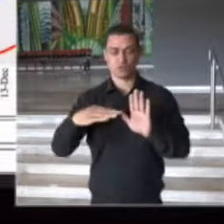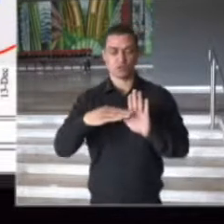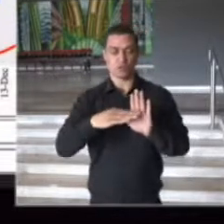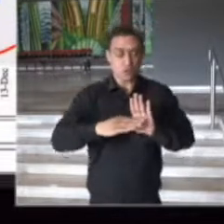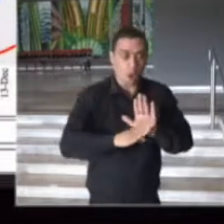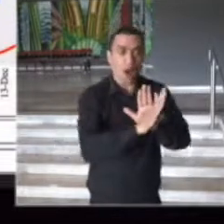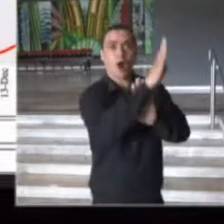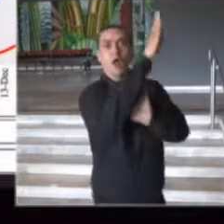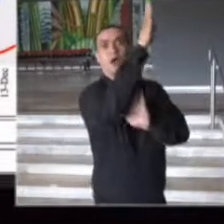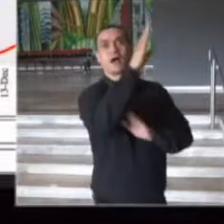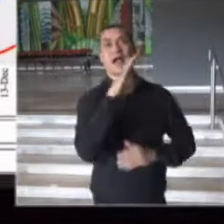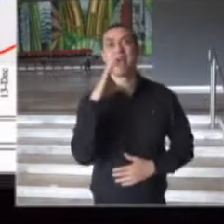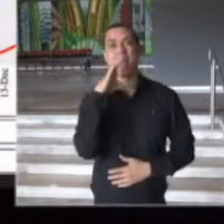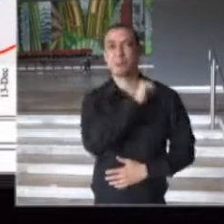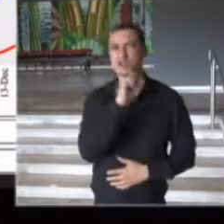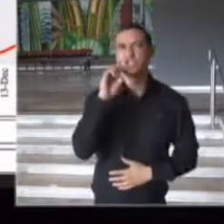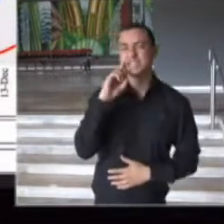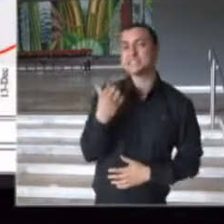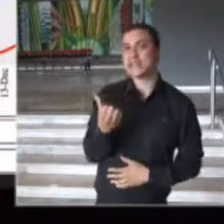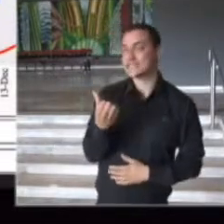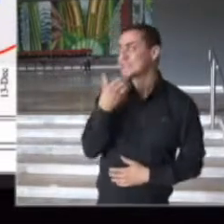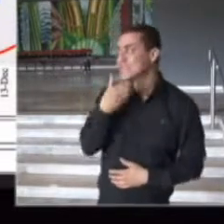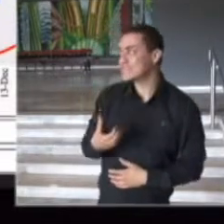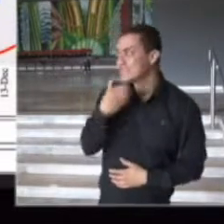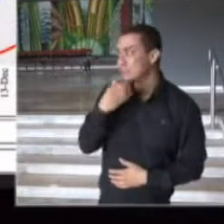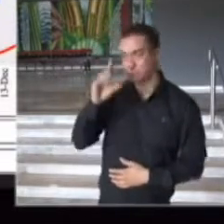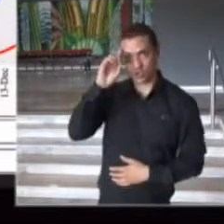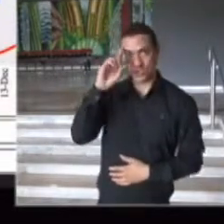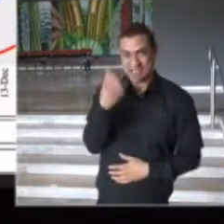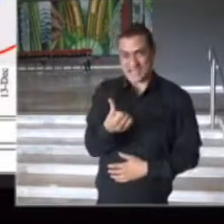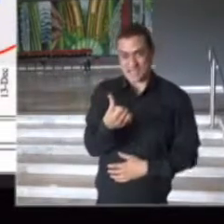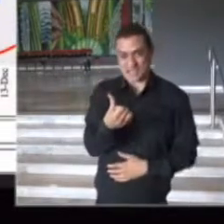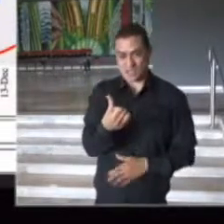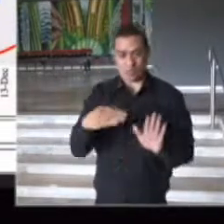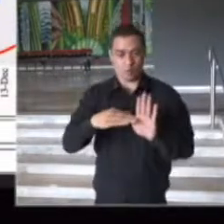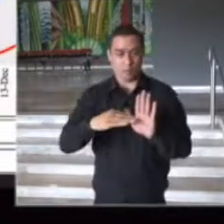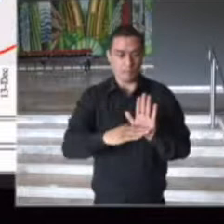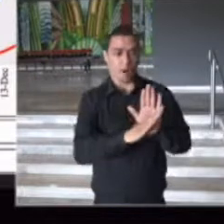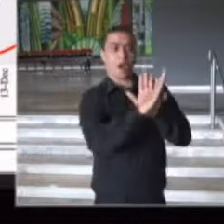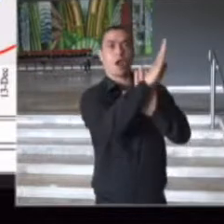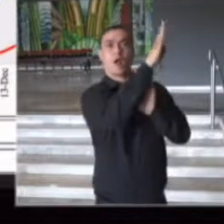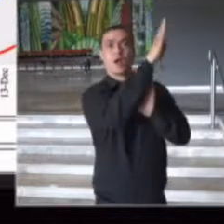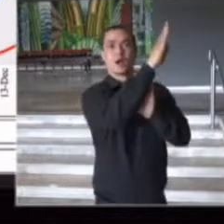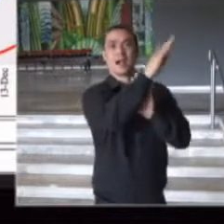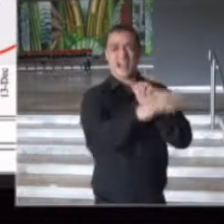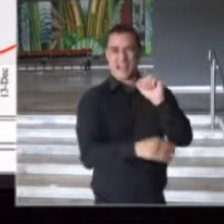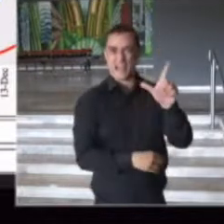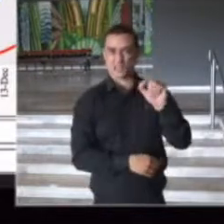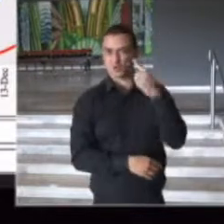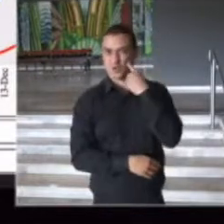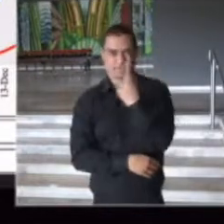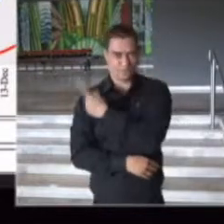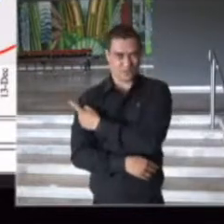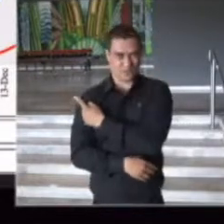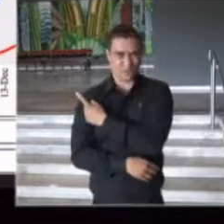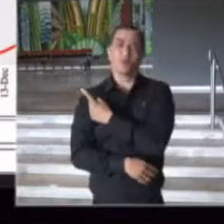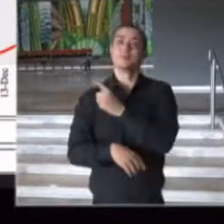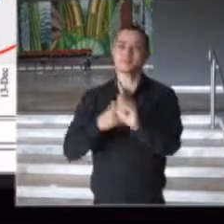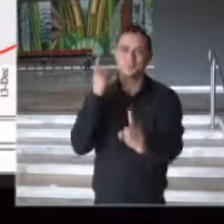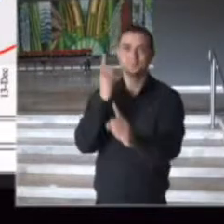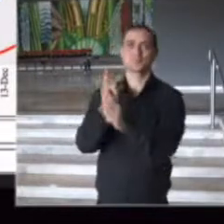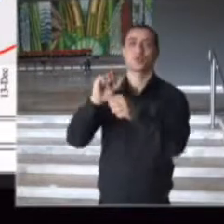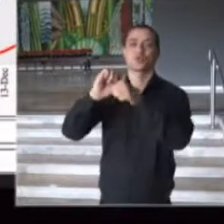a partir do dia 6 de dezembro, uma aceleração enorme de pacientes que têm identificado